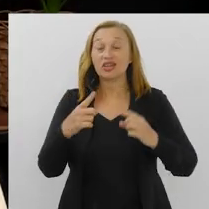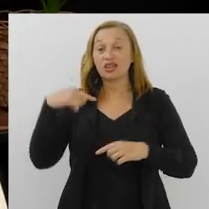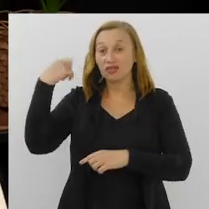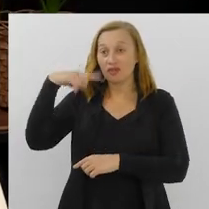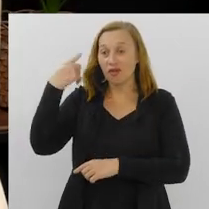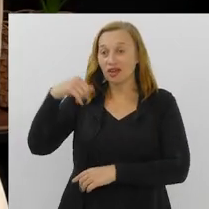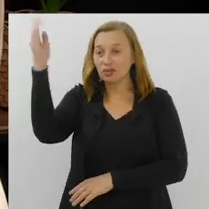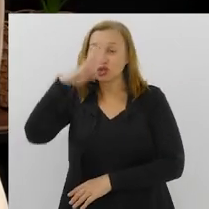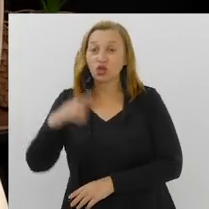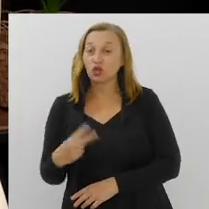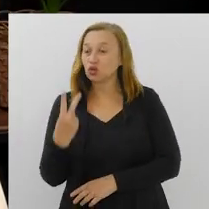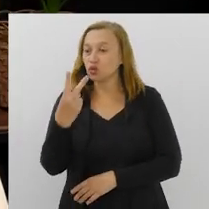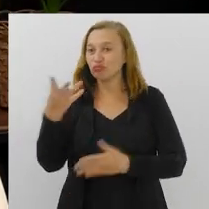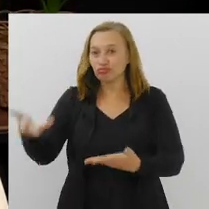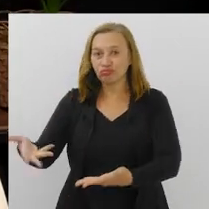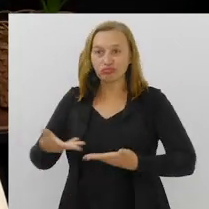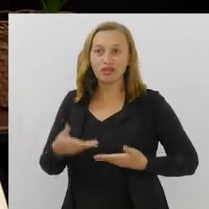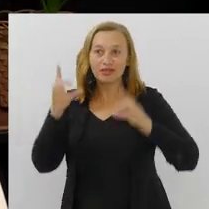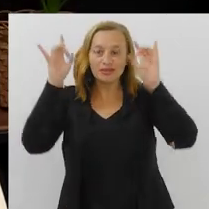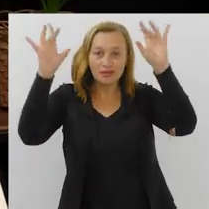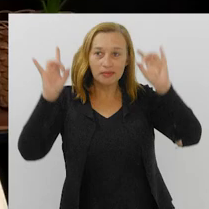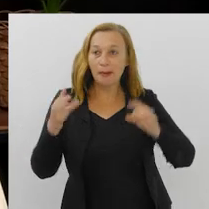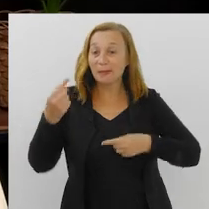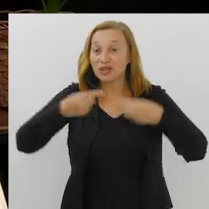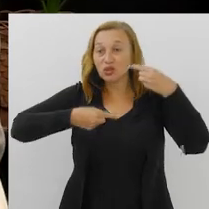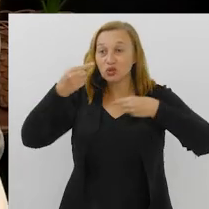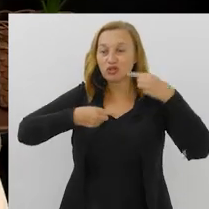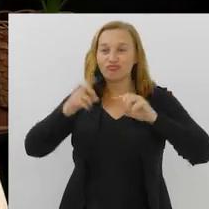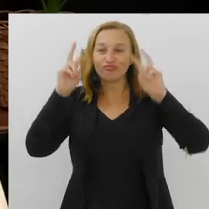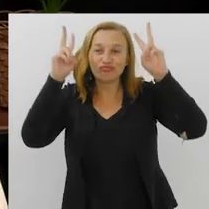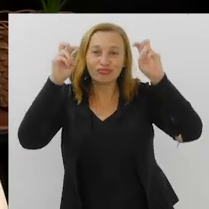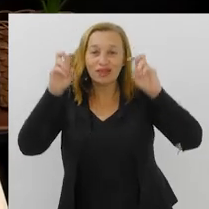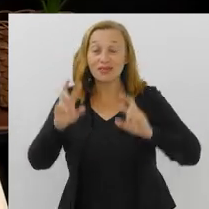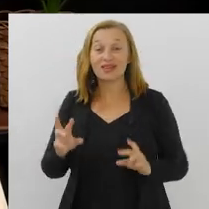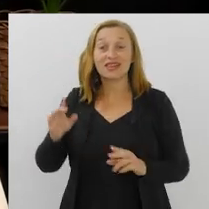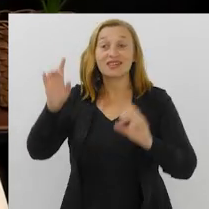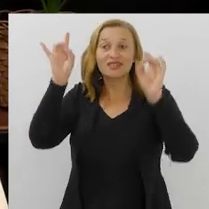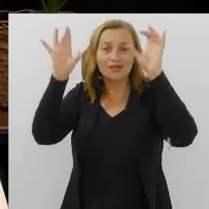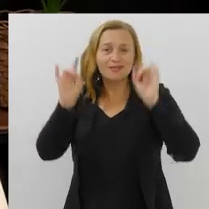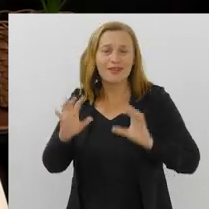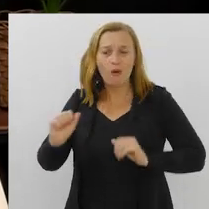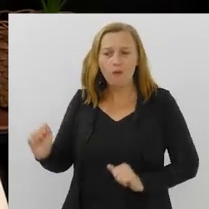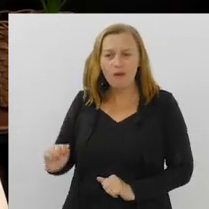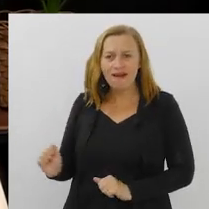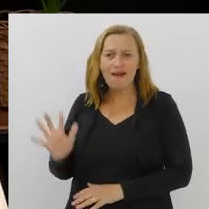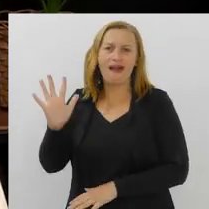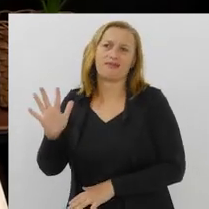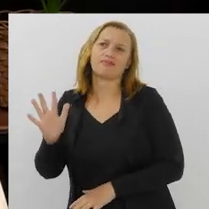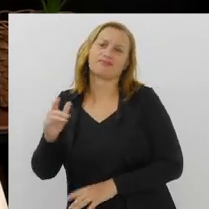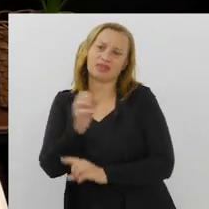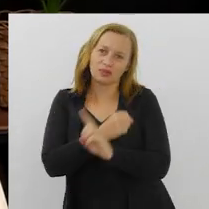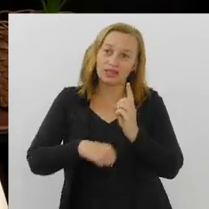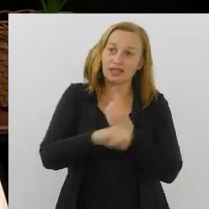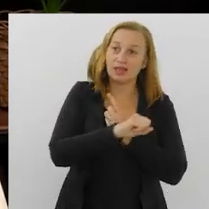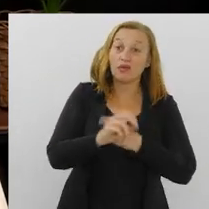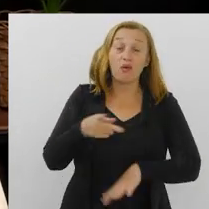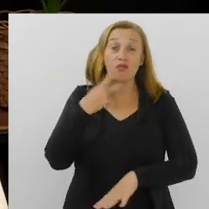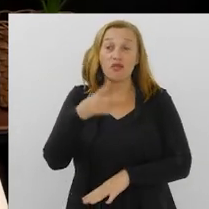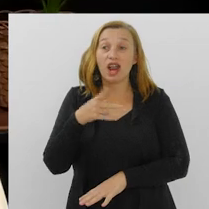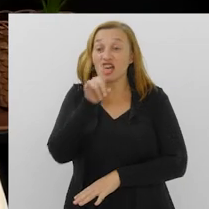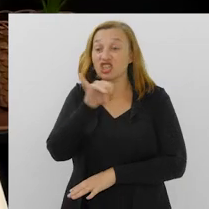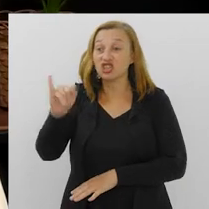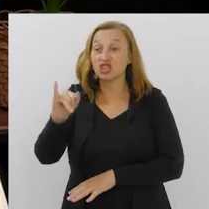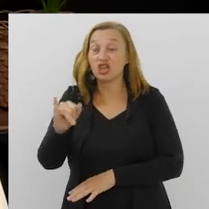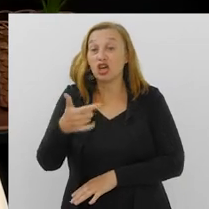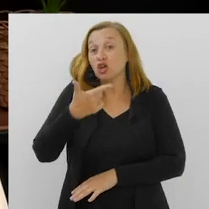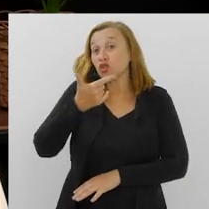dois convidados especiais para debater um tema também especial e muito caro para a sociedade. Nós vamos tratar aqui do dia 12